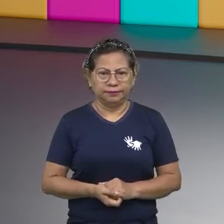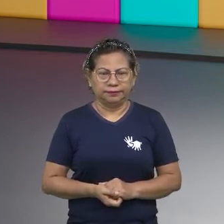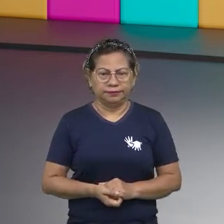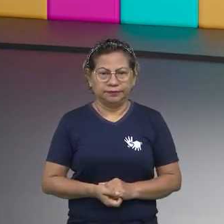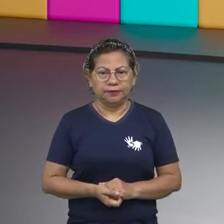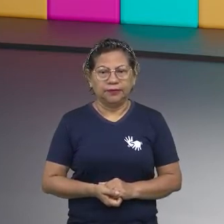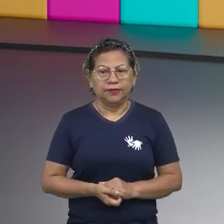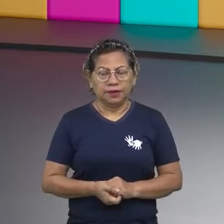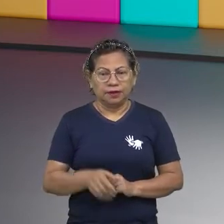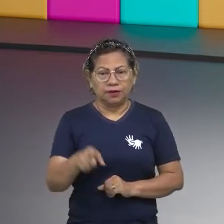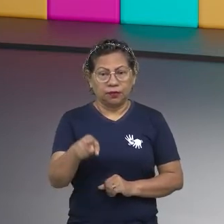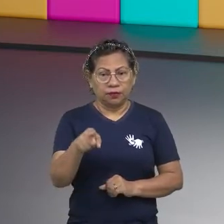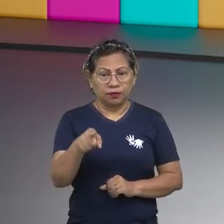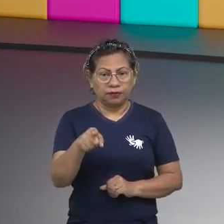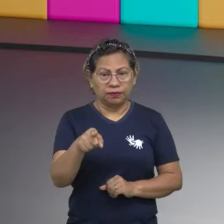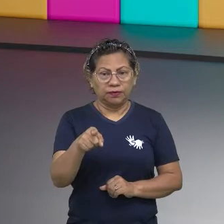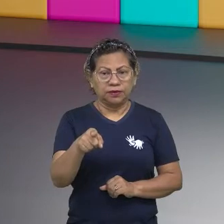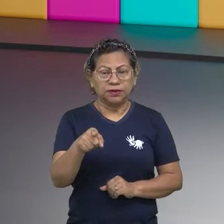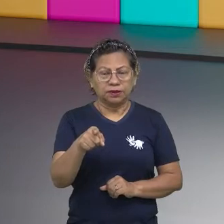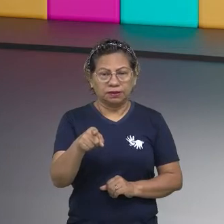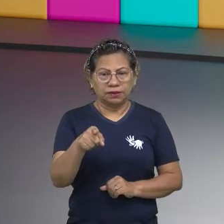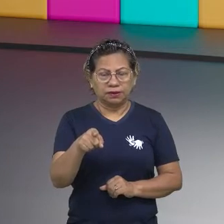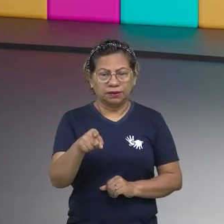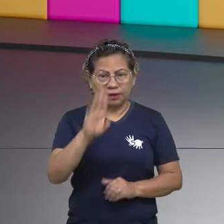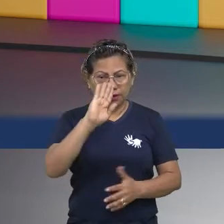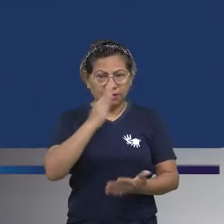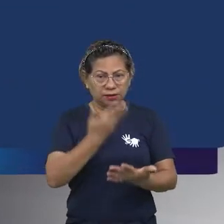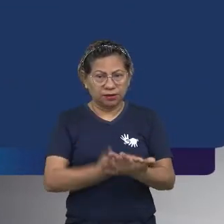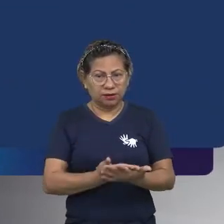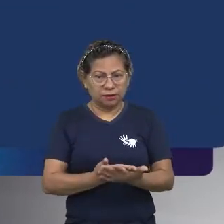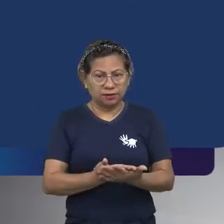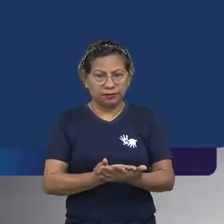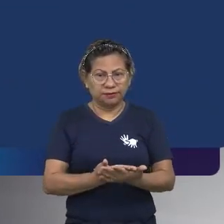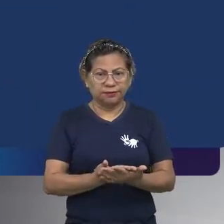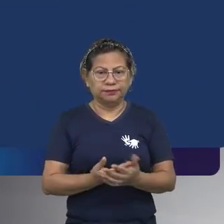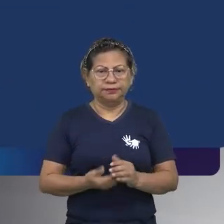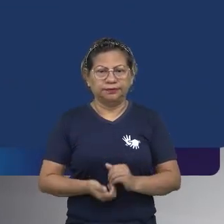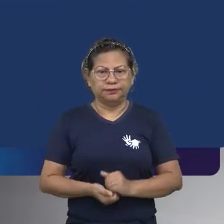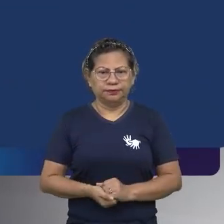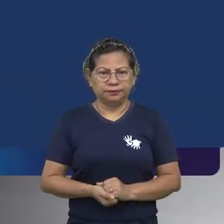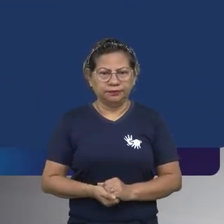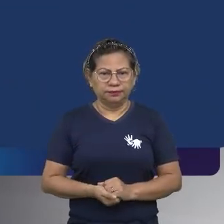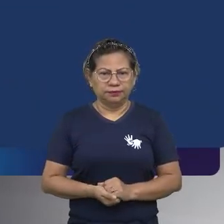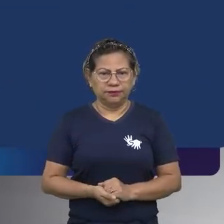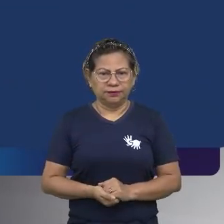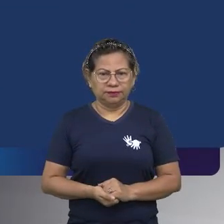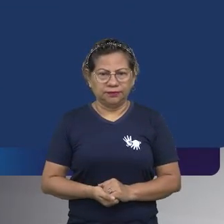Você, né? Você acredita? Você acredita que o